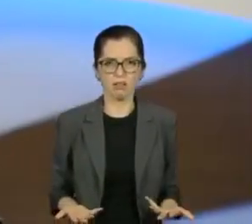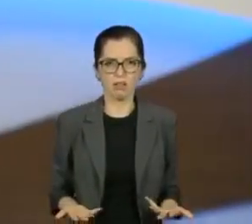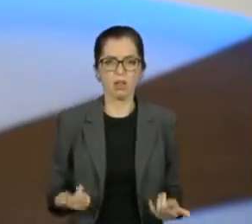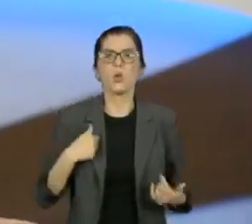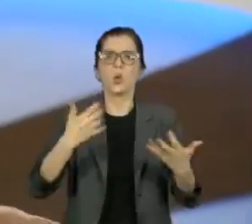Prefeito.